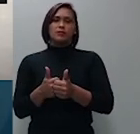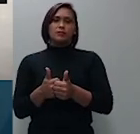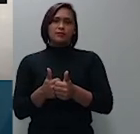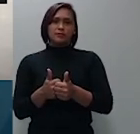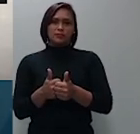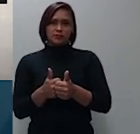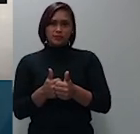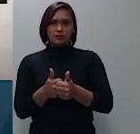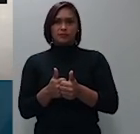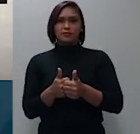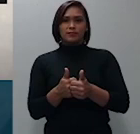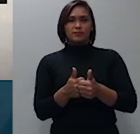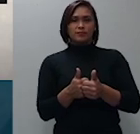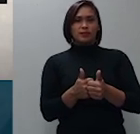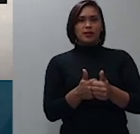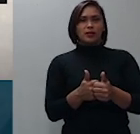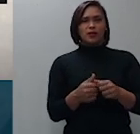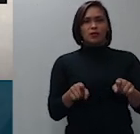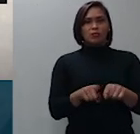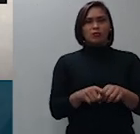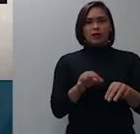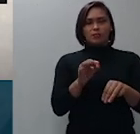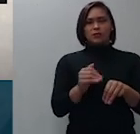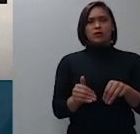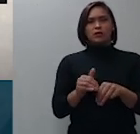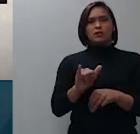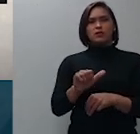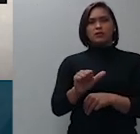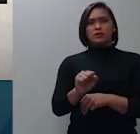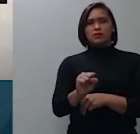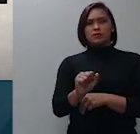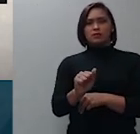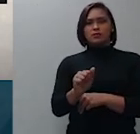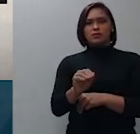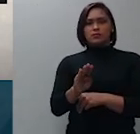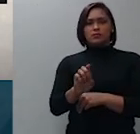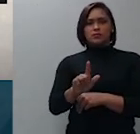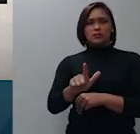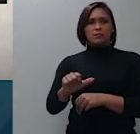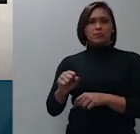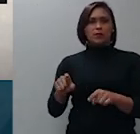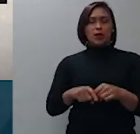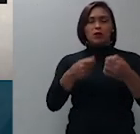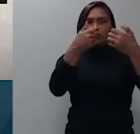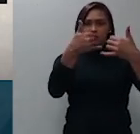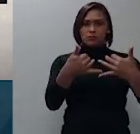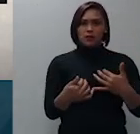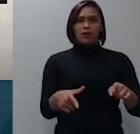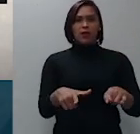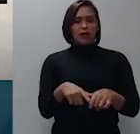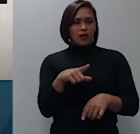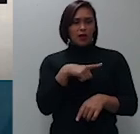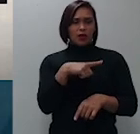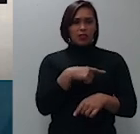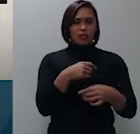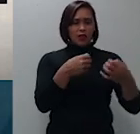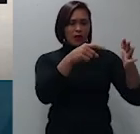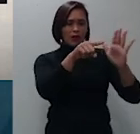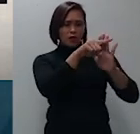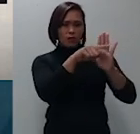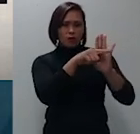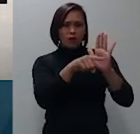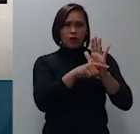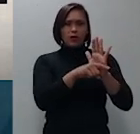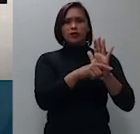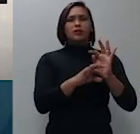eminente ministra Maria Isabel Galotti trago aqui os fundamentos desse entendimento